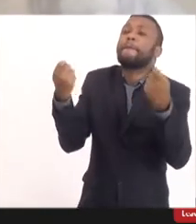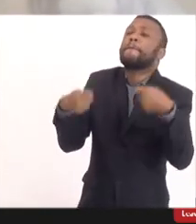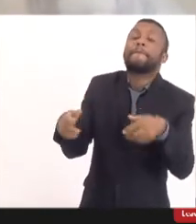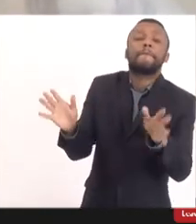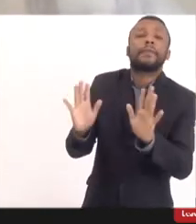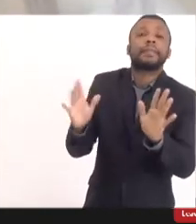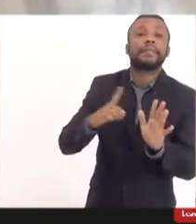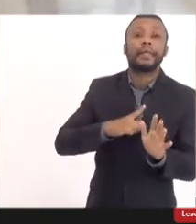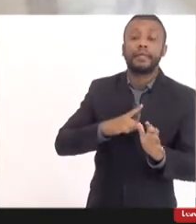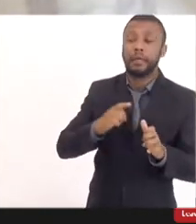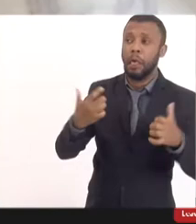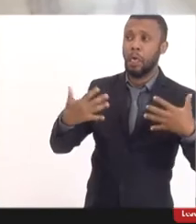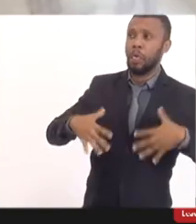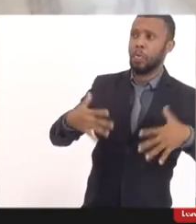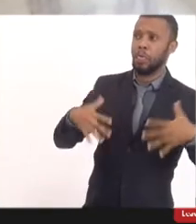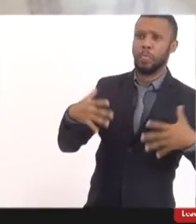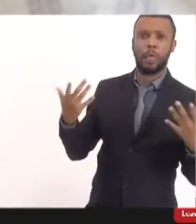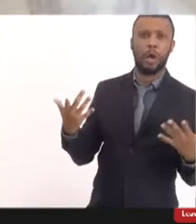esse terror,